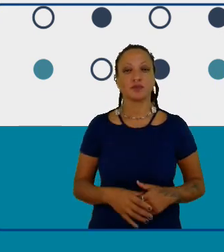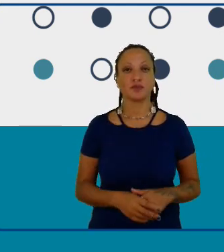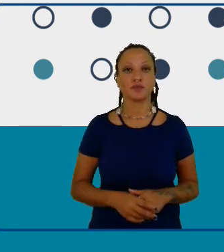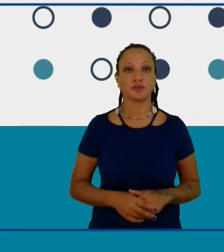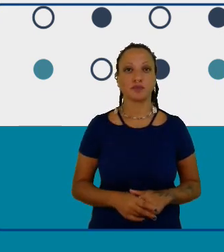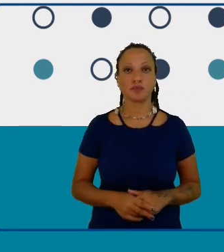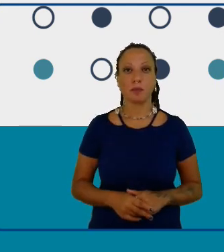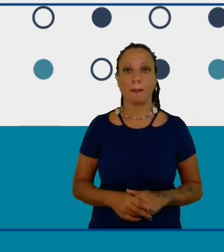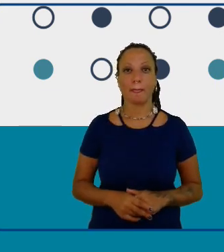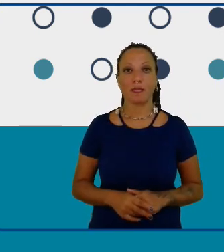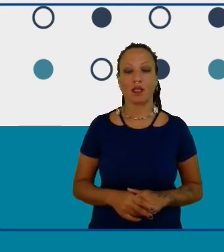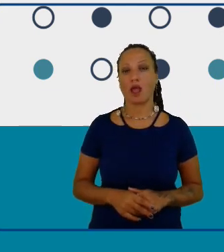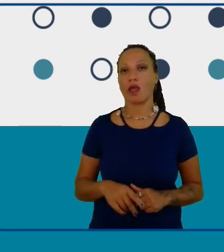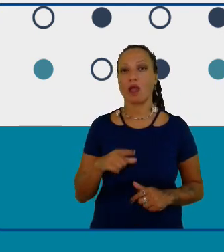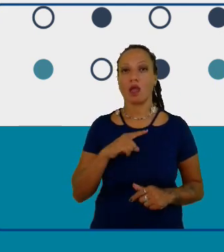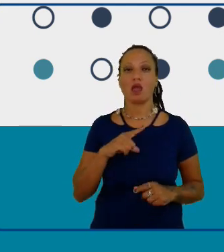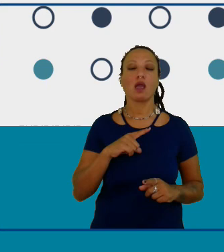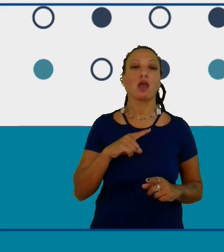rodízio né